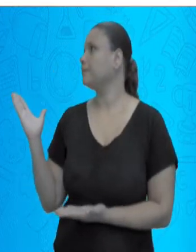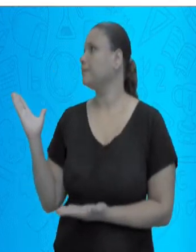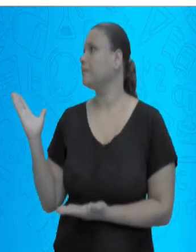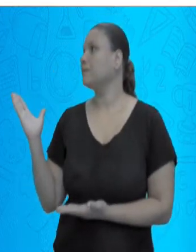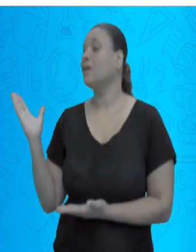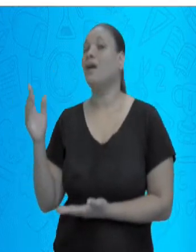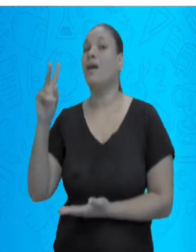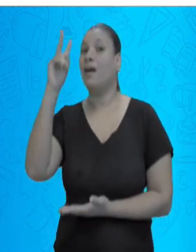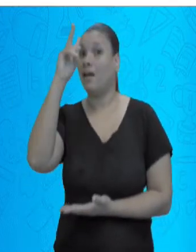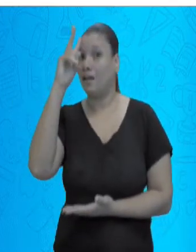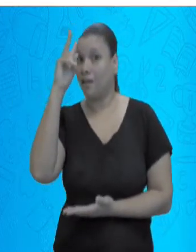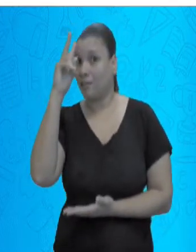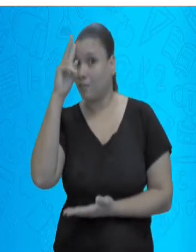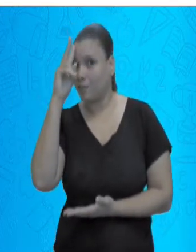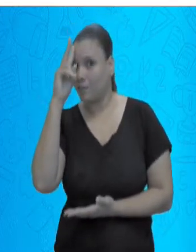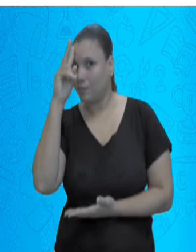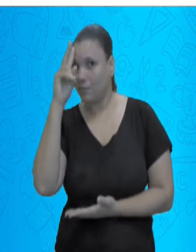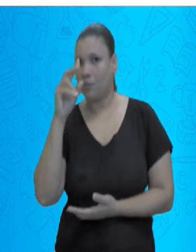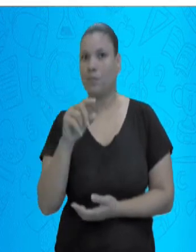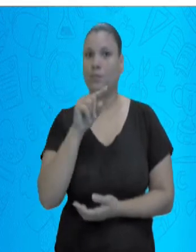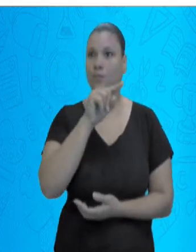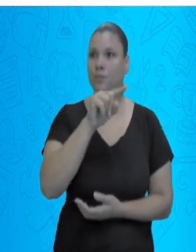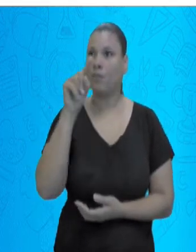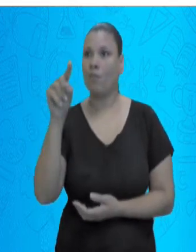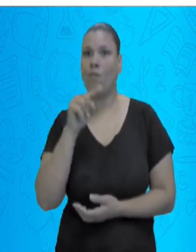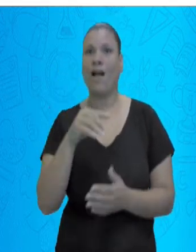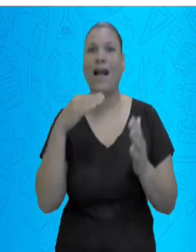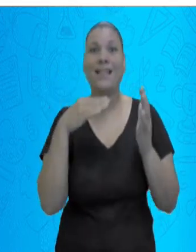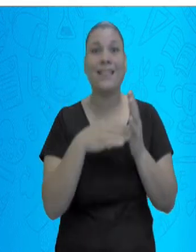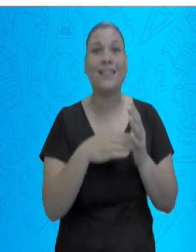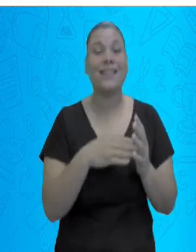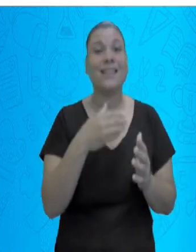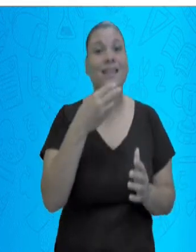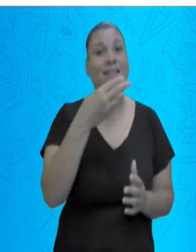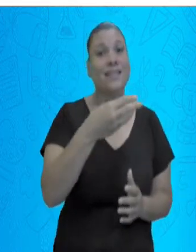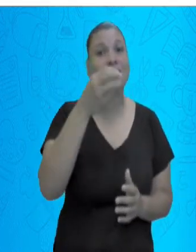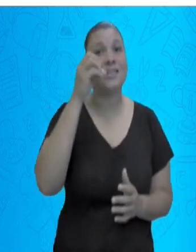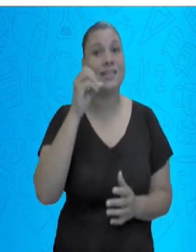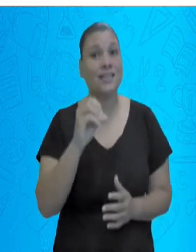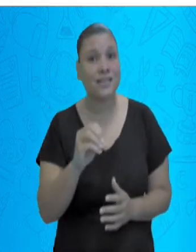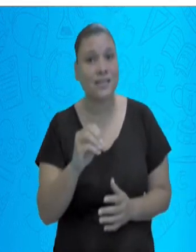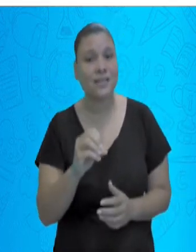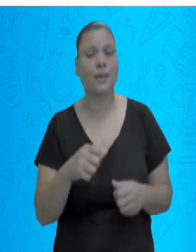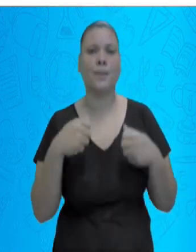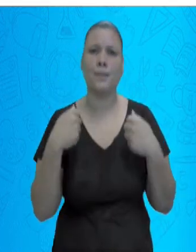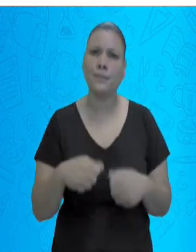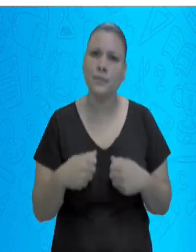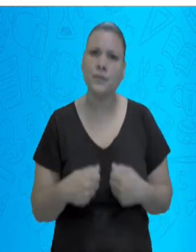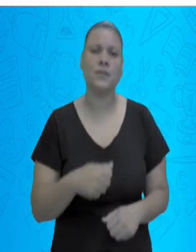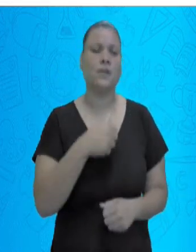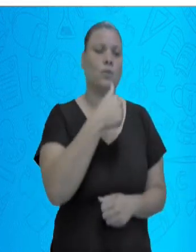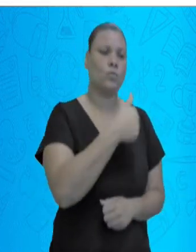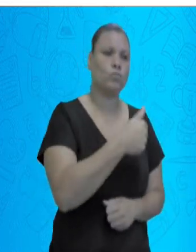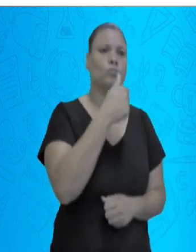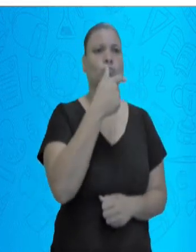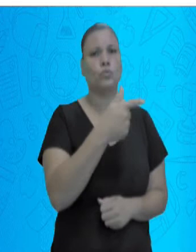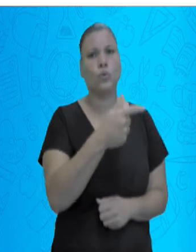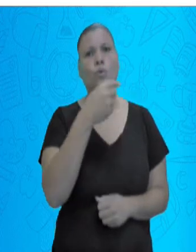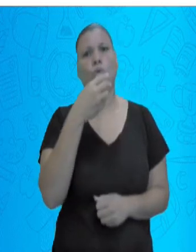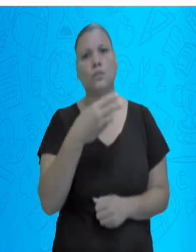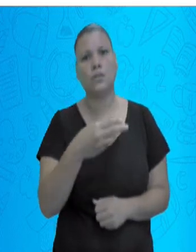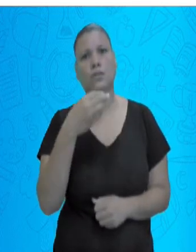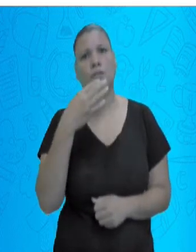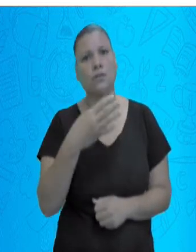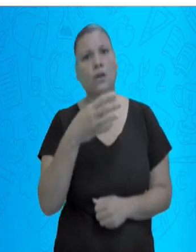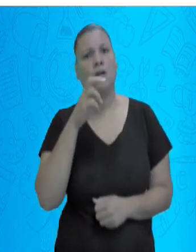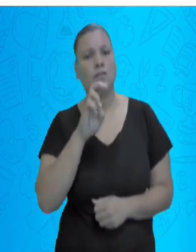8, 9, 10, 11, 12, 13, 14, 15, 16, 17, 18,